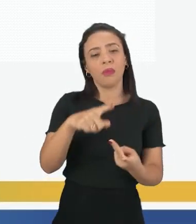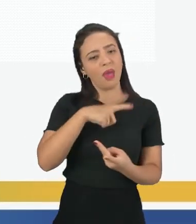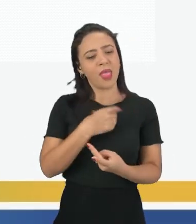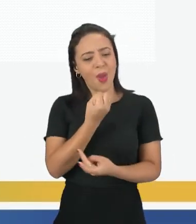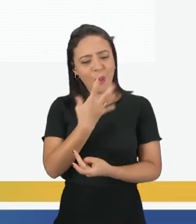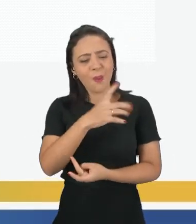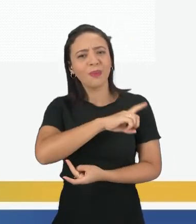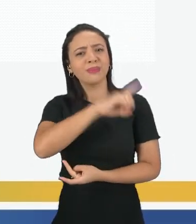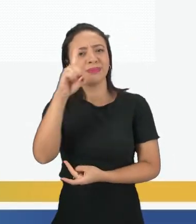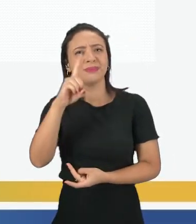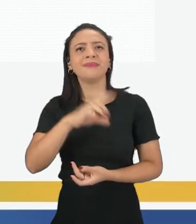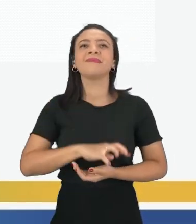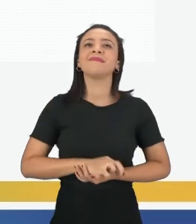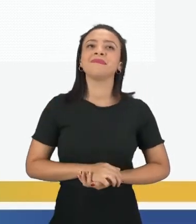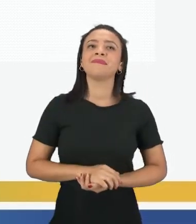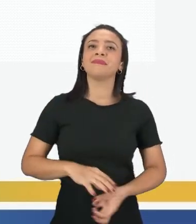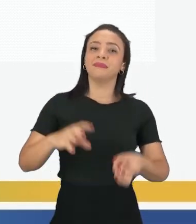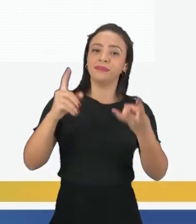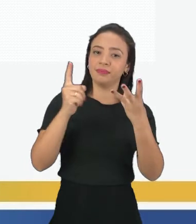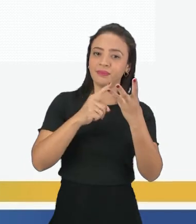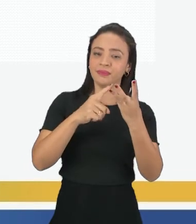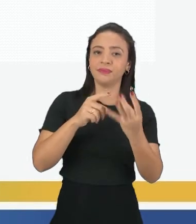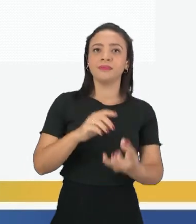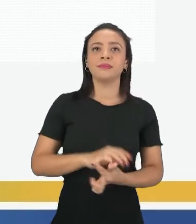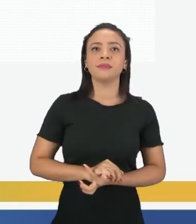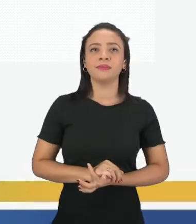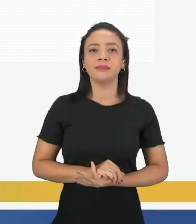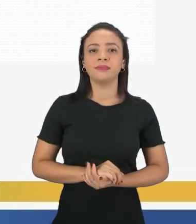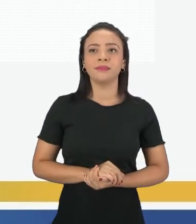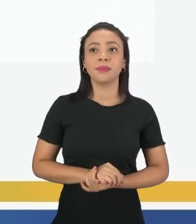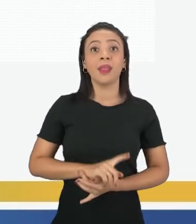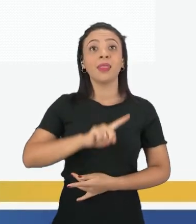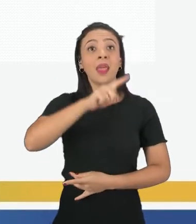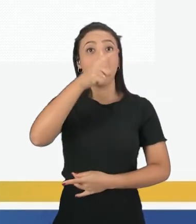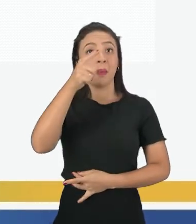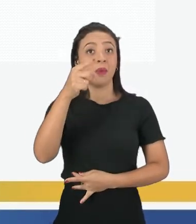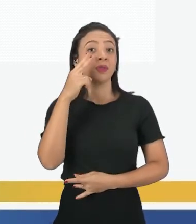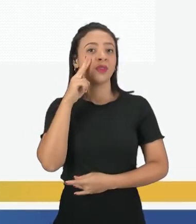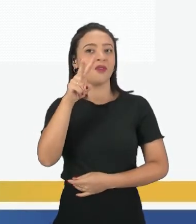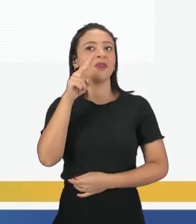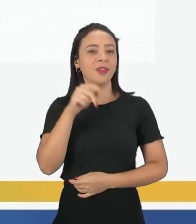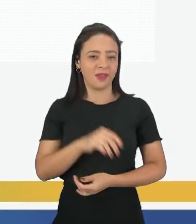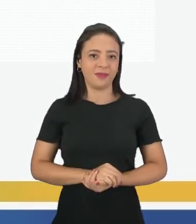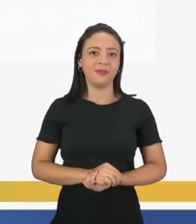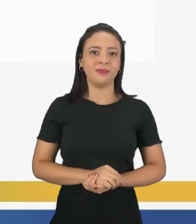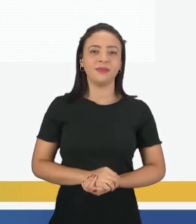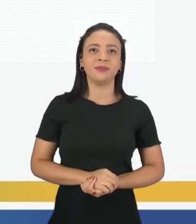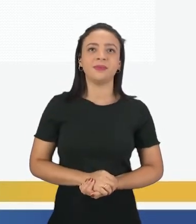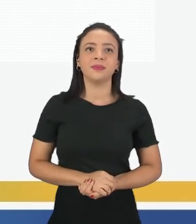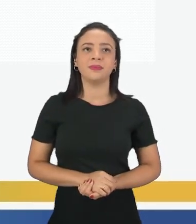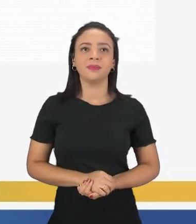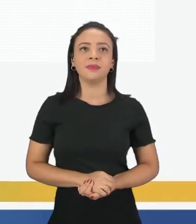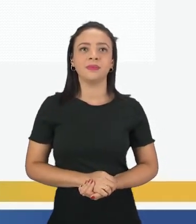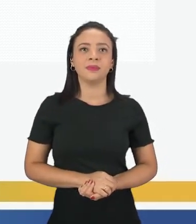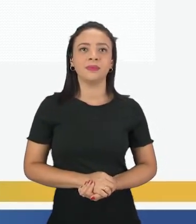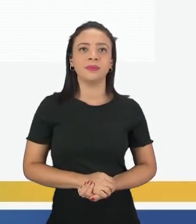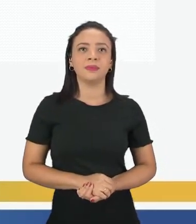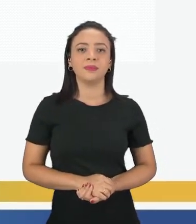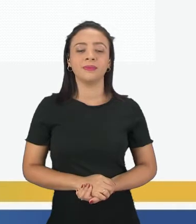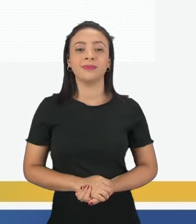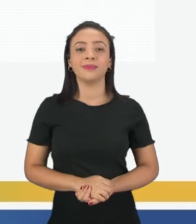bom dia. See you soon. Vejo você em breve ou até breve. So long.